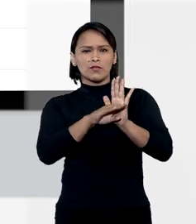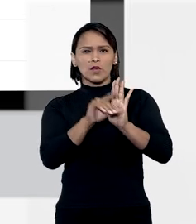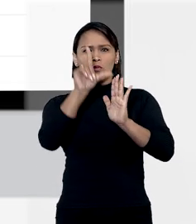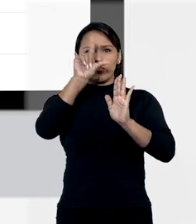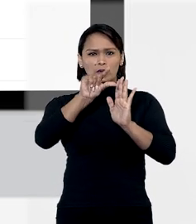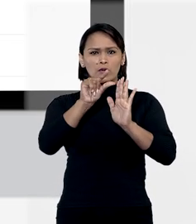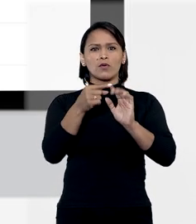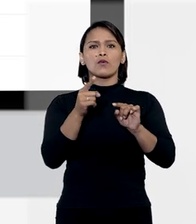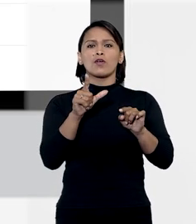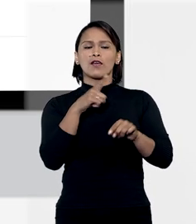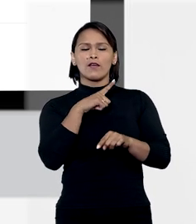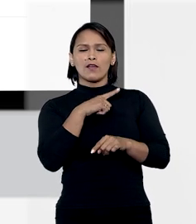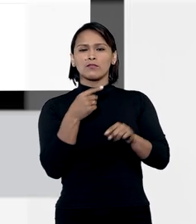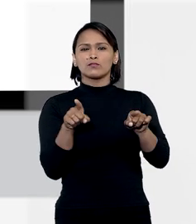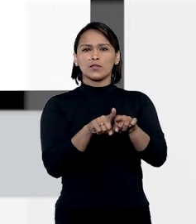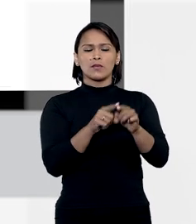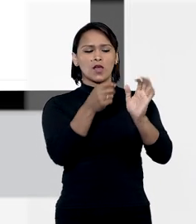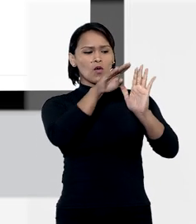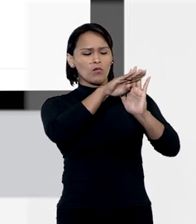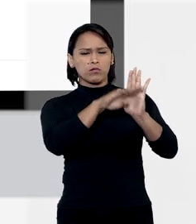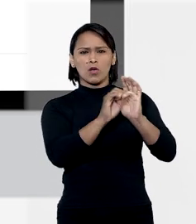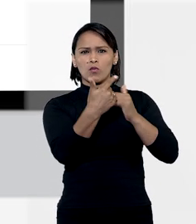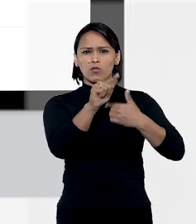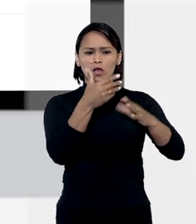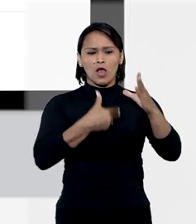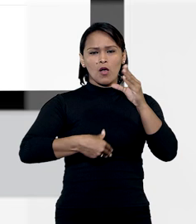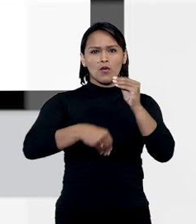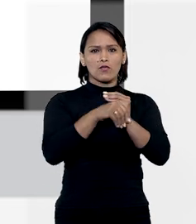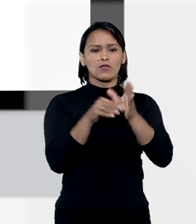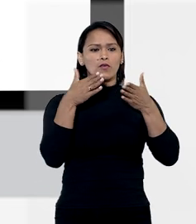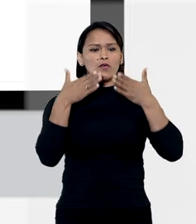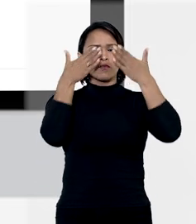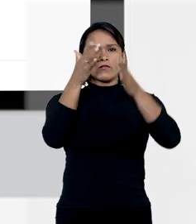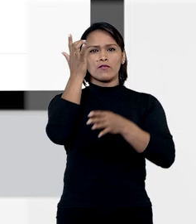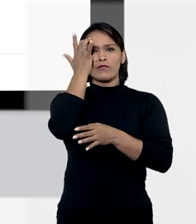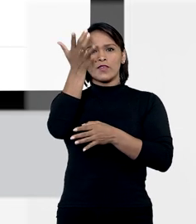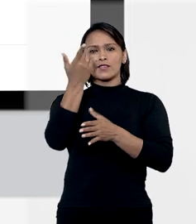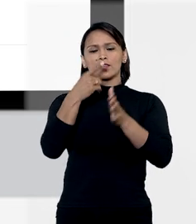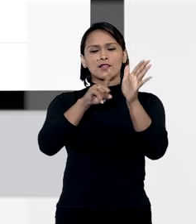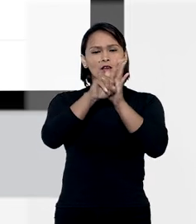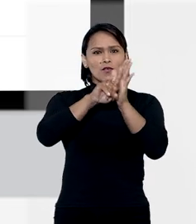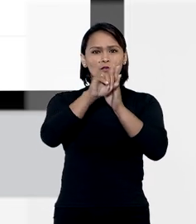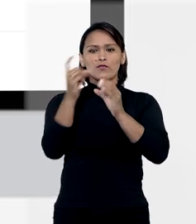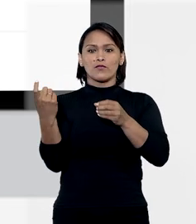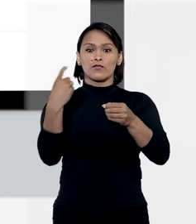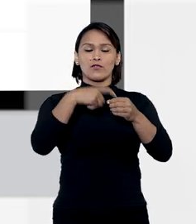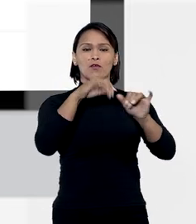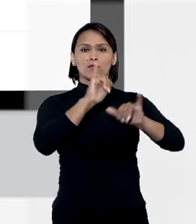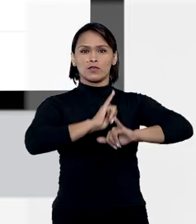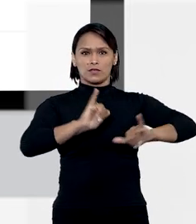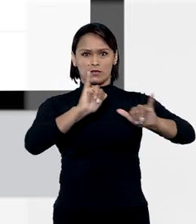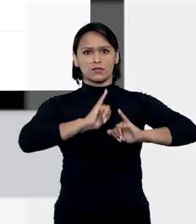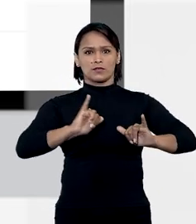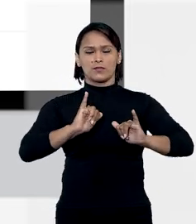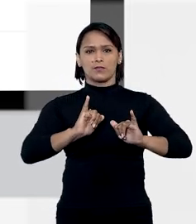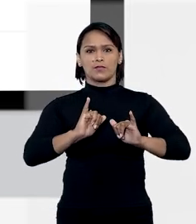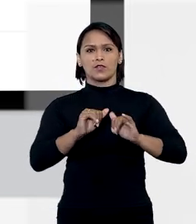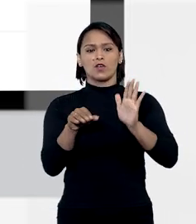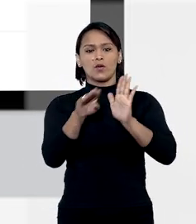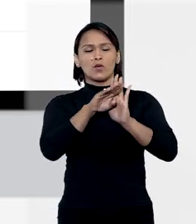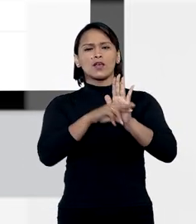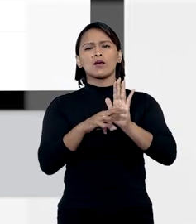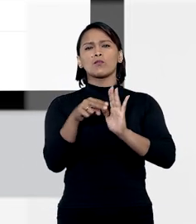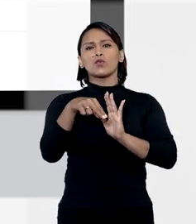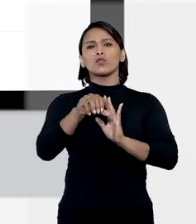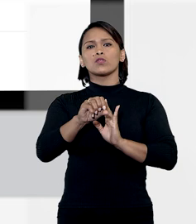tela mais um pouco, vemos os outros campos que são acrescentados com o objetivo de facilitar a recuperação de informações. O campo